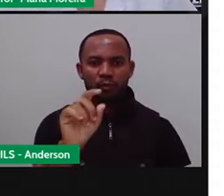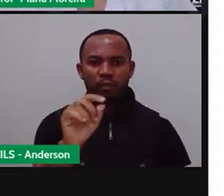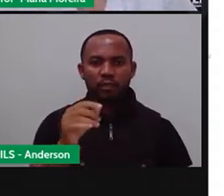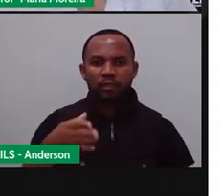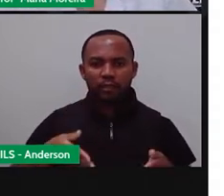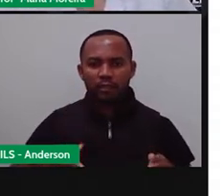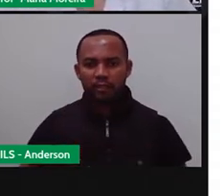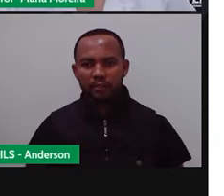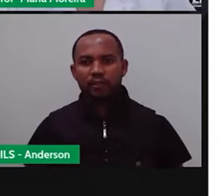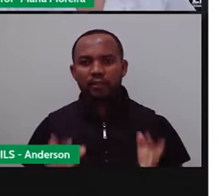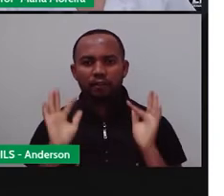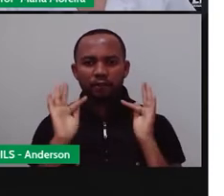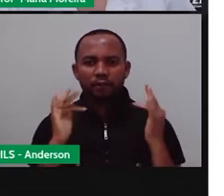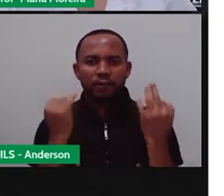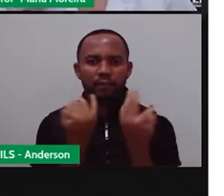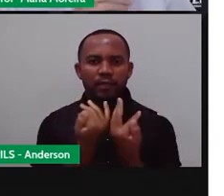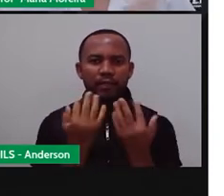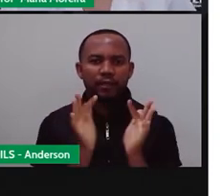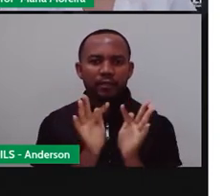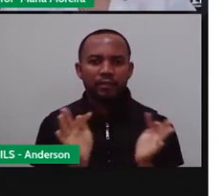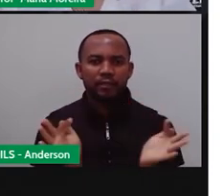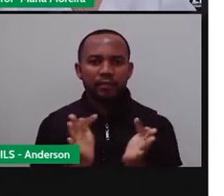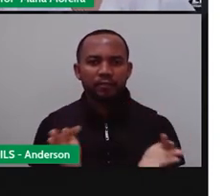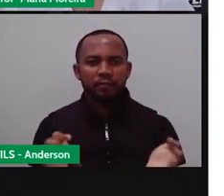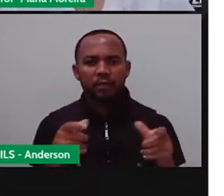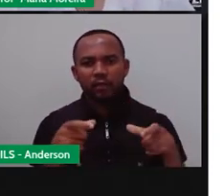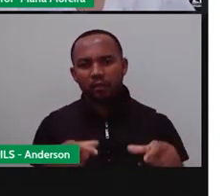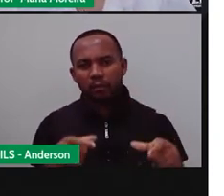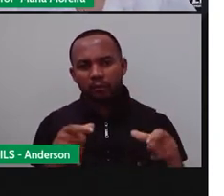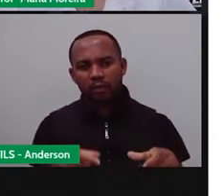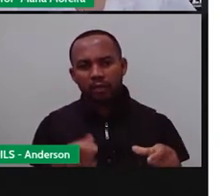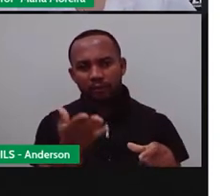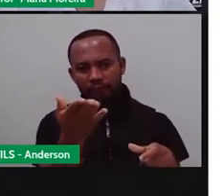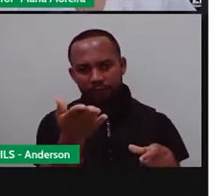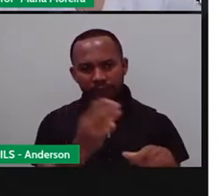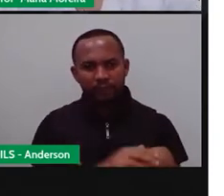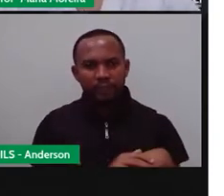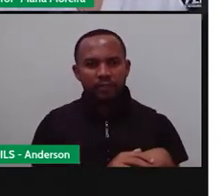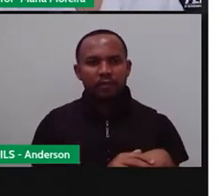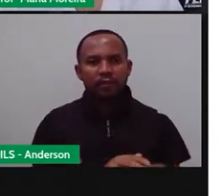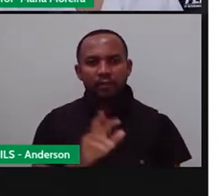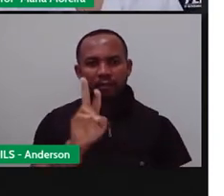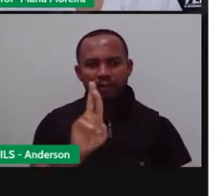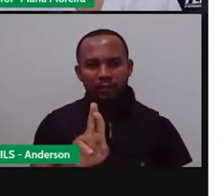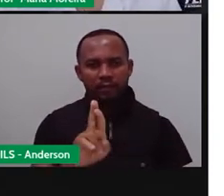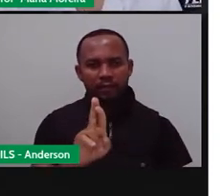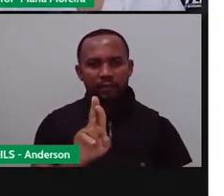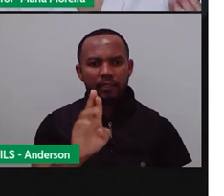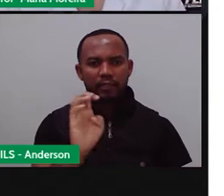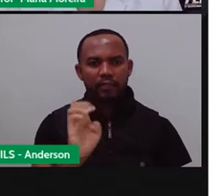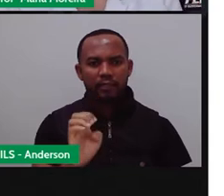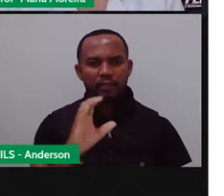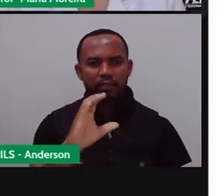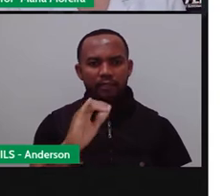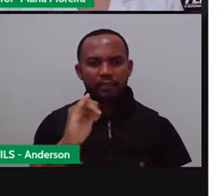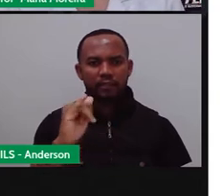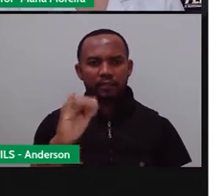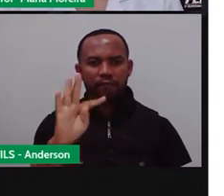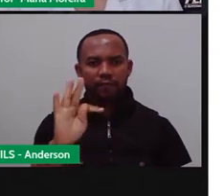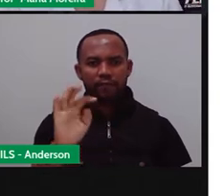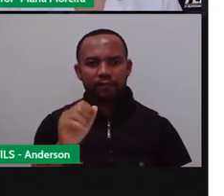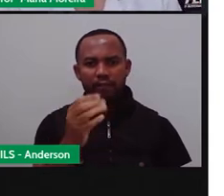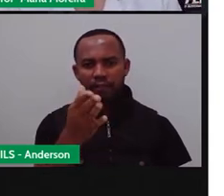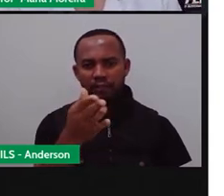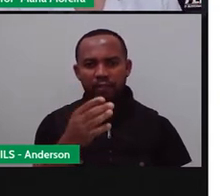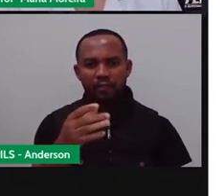seio de uma família simples aonde? Em Recife, Pernambuco. O que quer dizer que Romero Brito, ele é o quê? Nordestino,